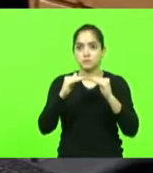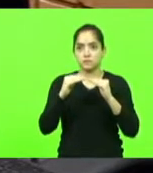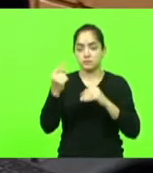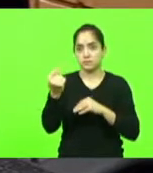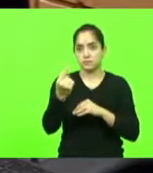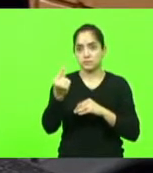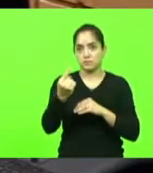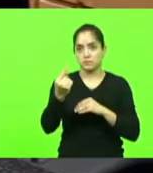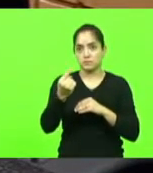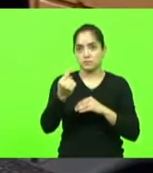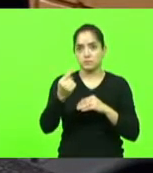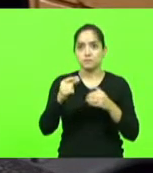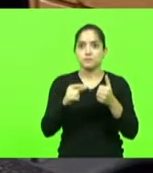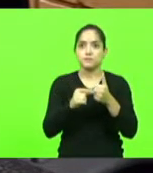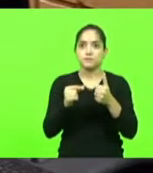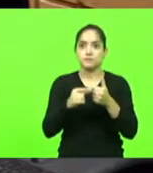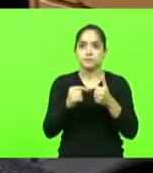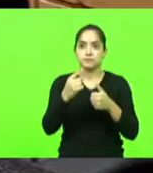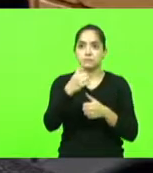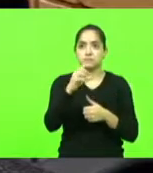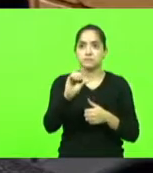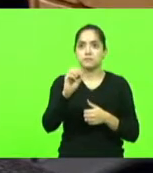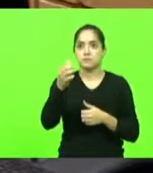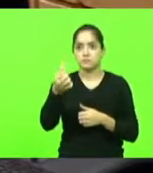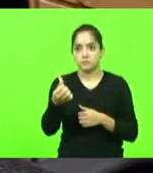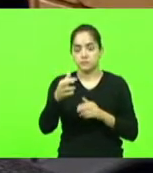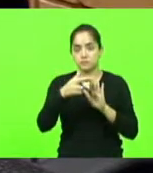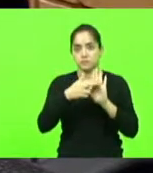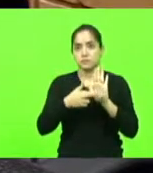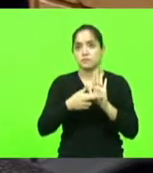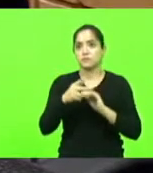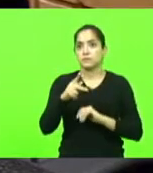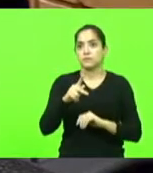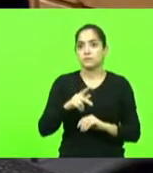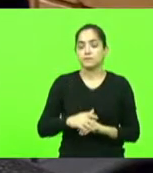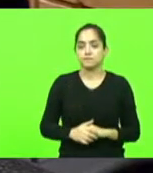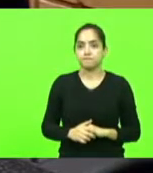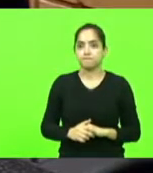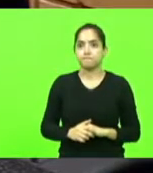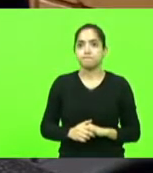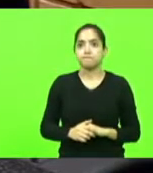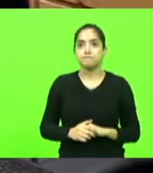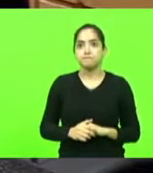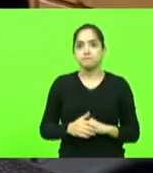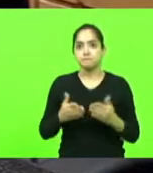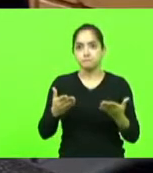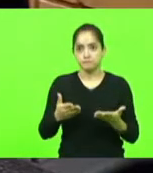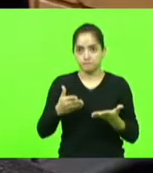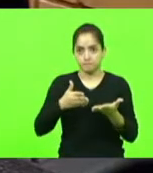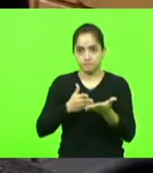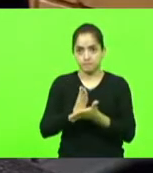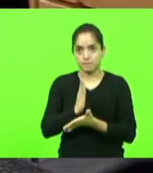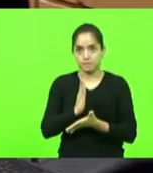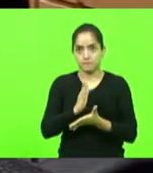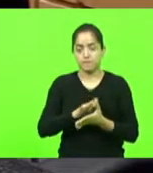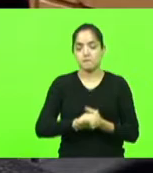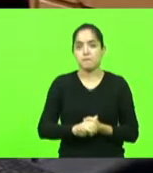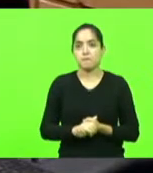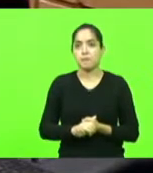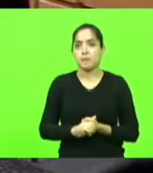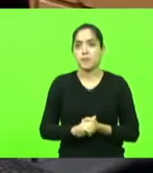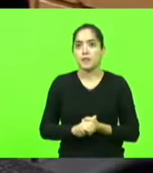do artigo 106 do nosso regimento. O senhor, então, deu a por aprovada.